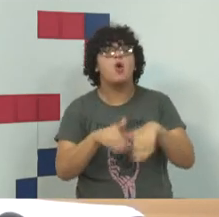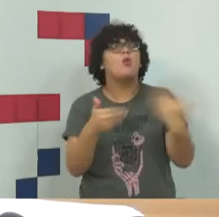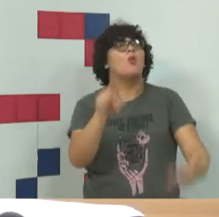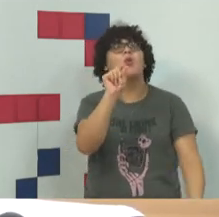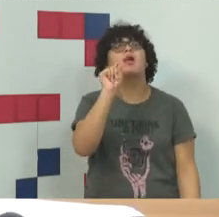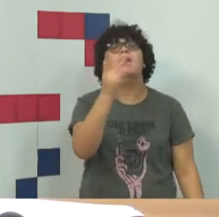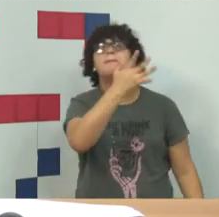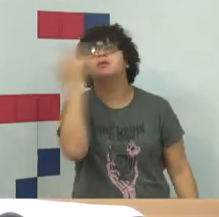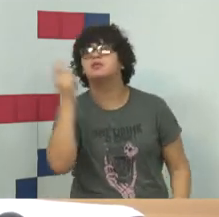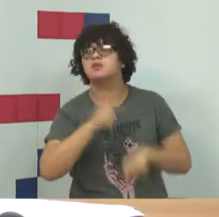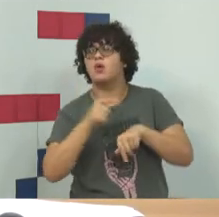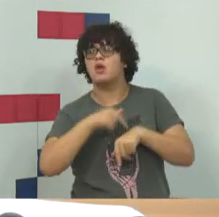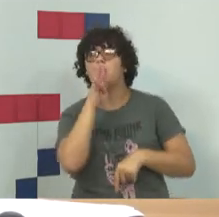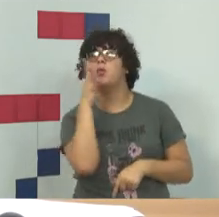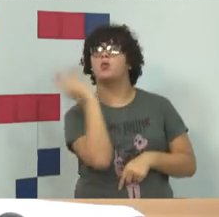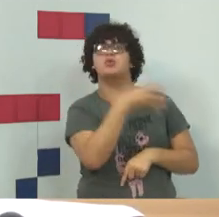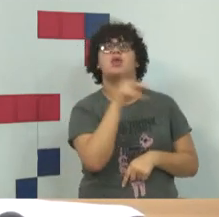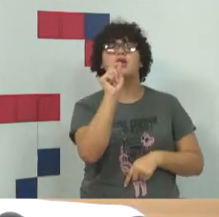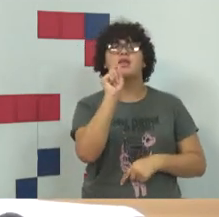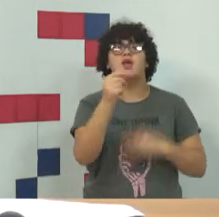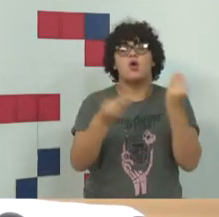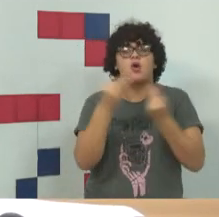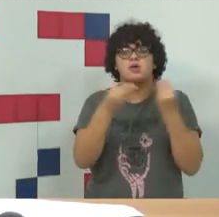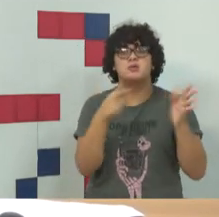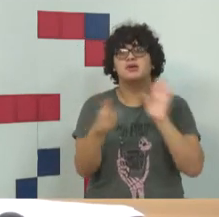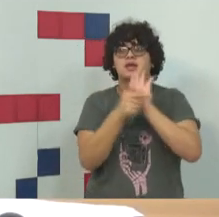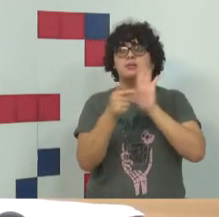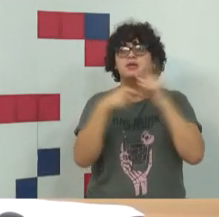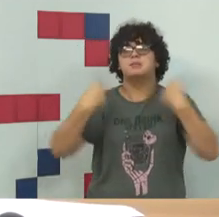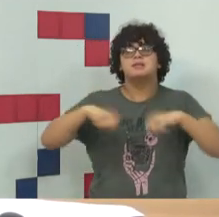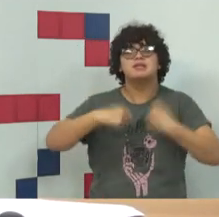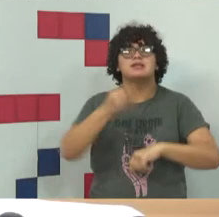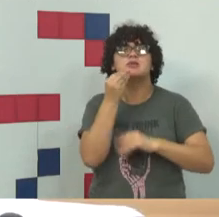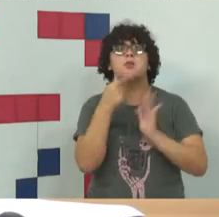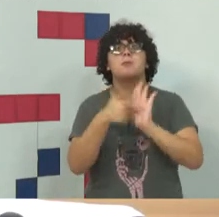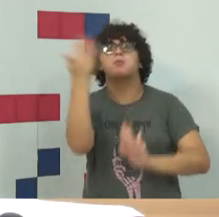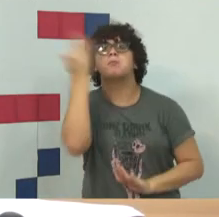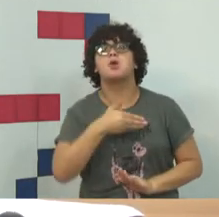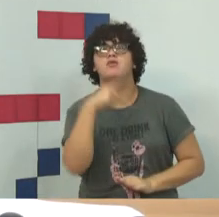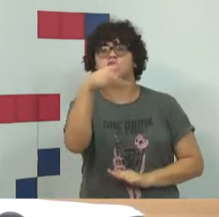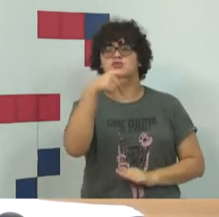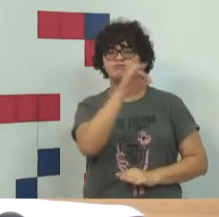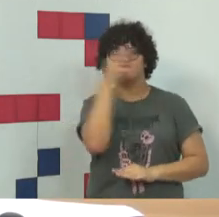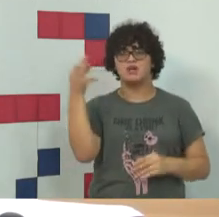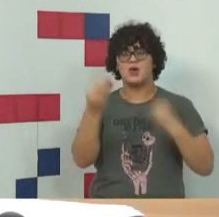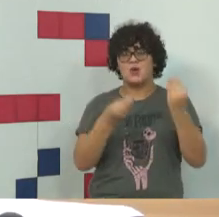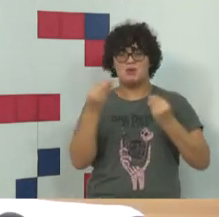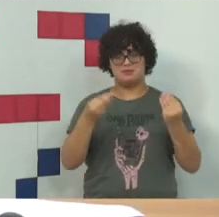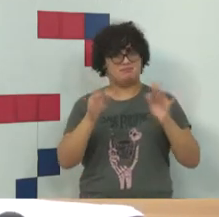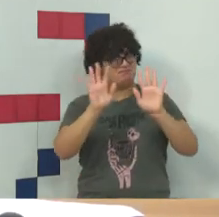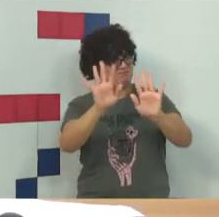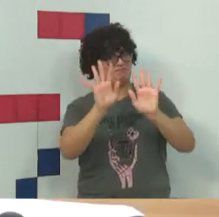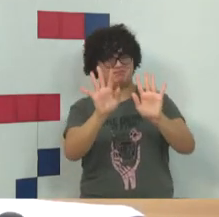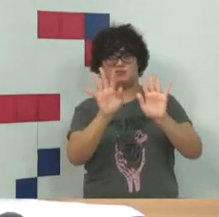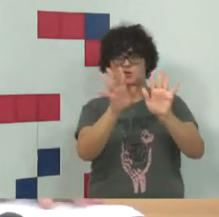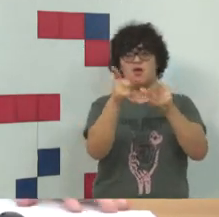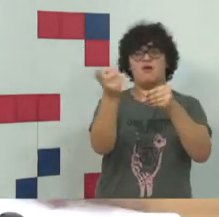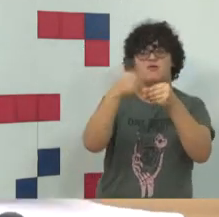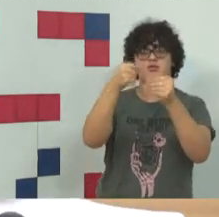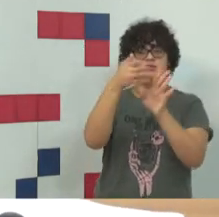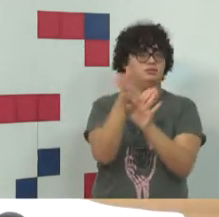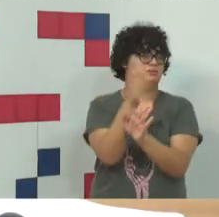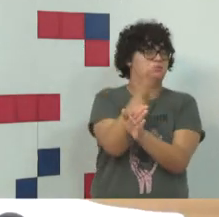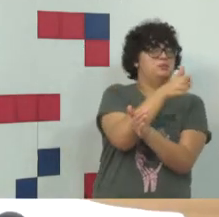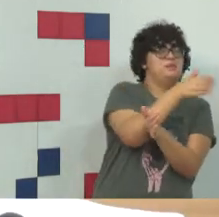pessoa acusada de um crime dessa natureza deve fazer para provar sua inocência? Vamos voltar aos princípios.